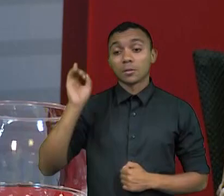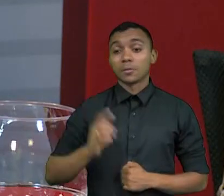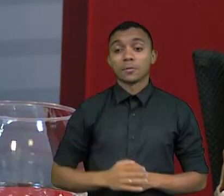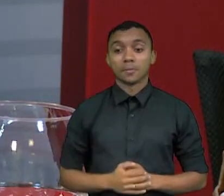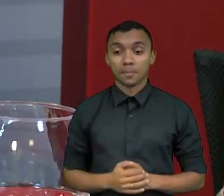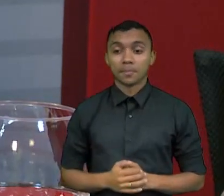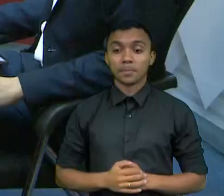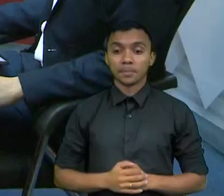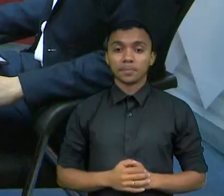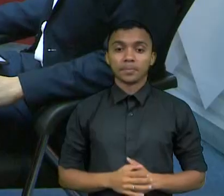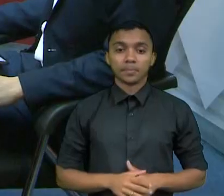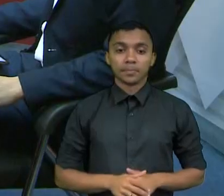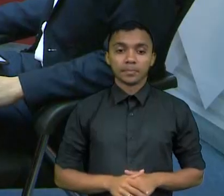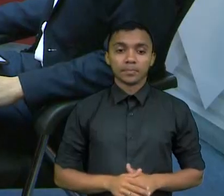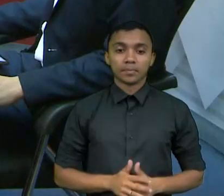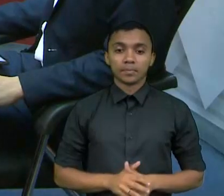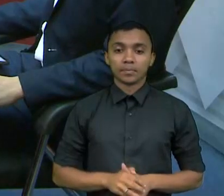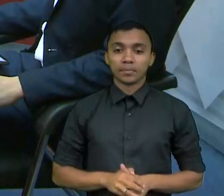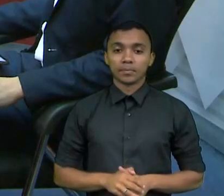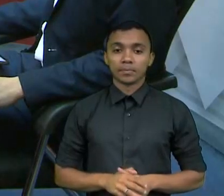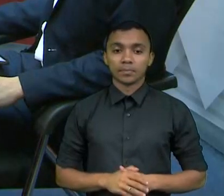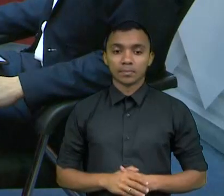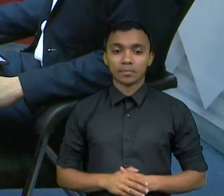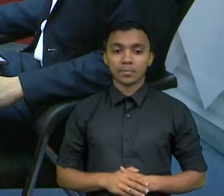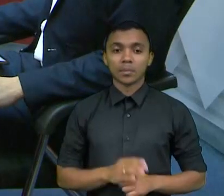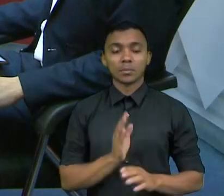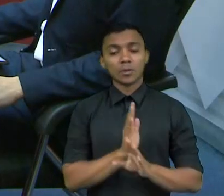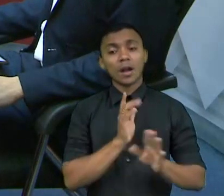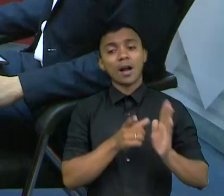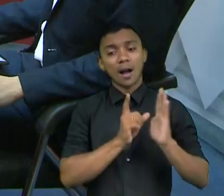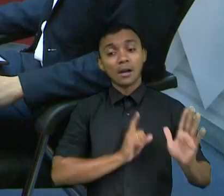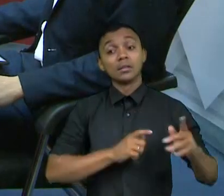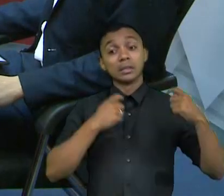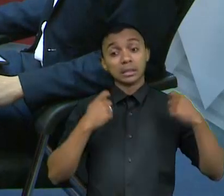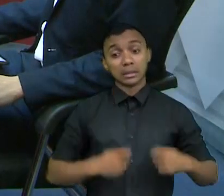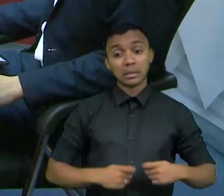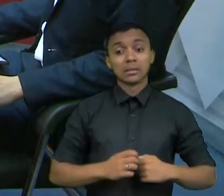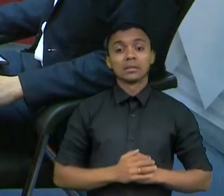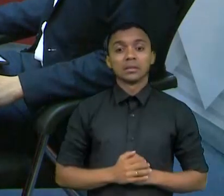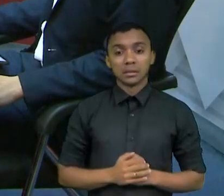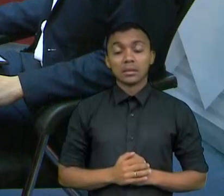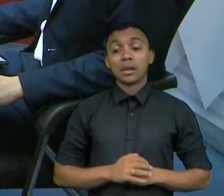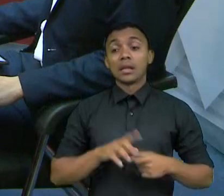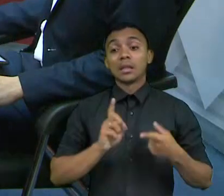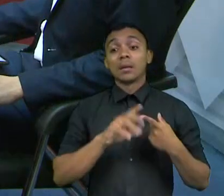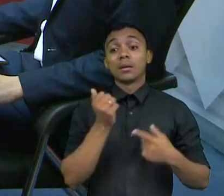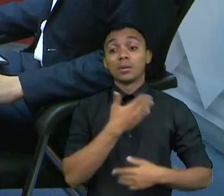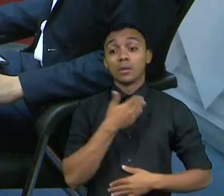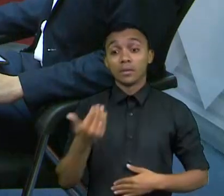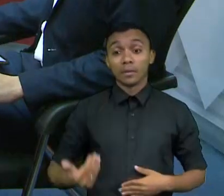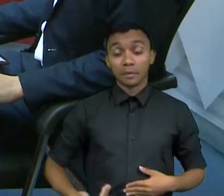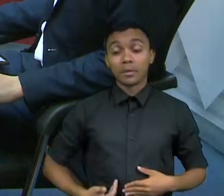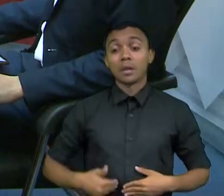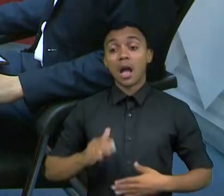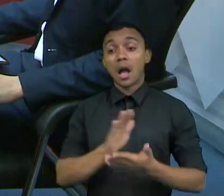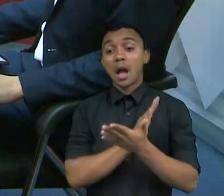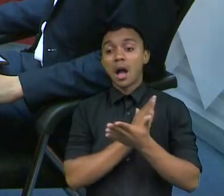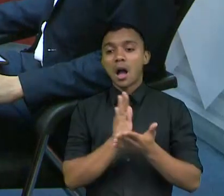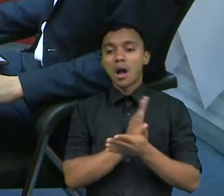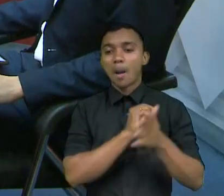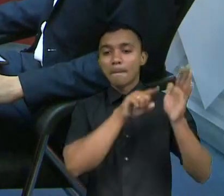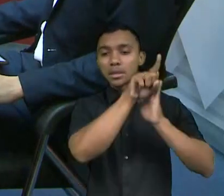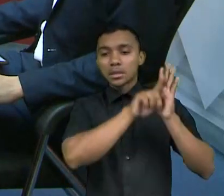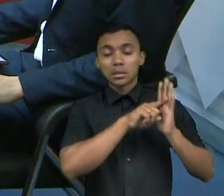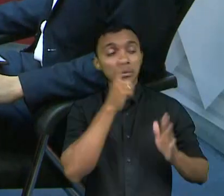de dados, porque vai ser feita a pesquisa, como dentro da E durante o próprio governo, tem pesquisas que avaliam o governo,